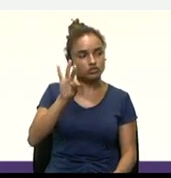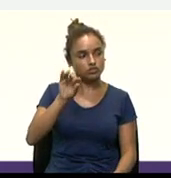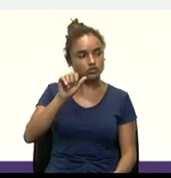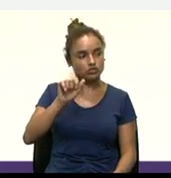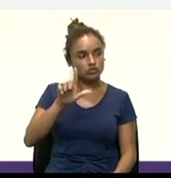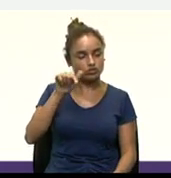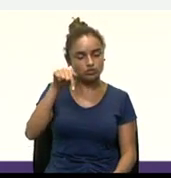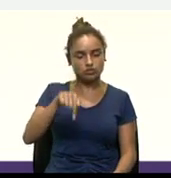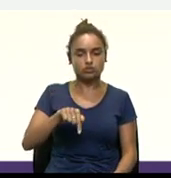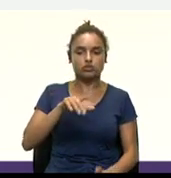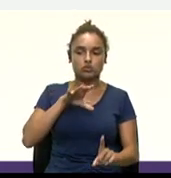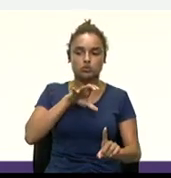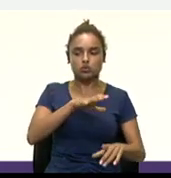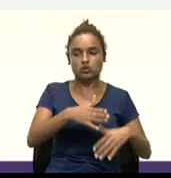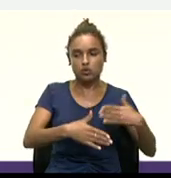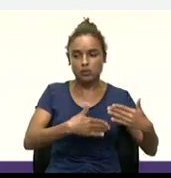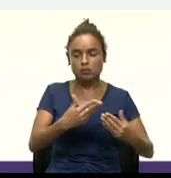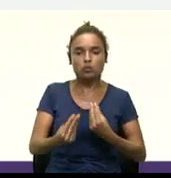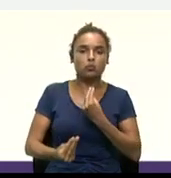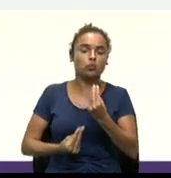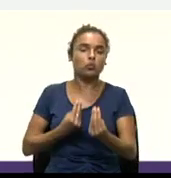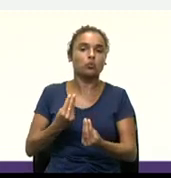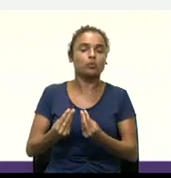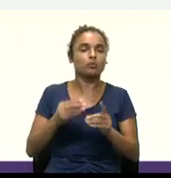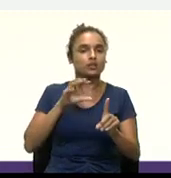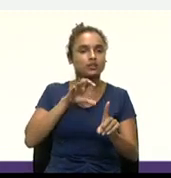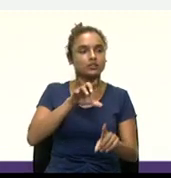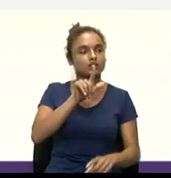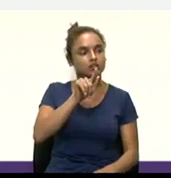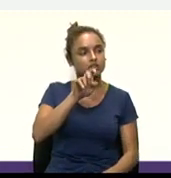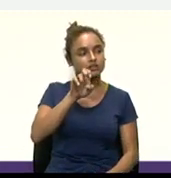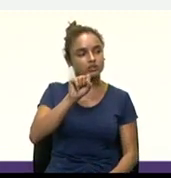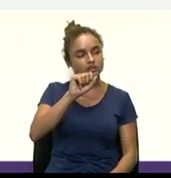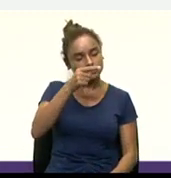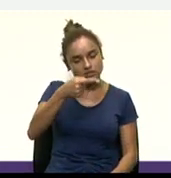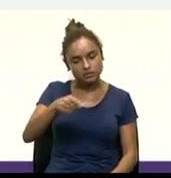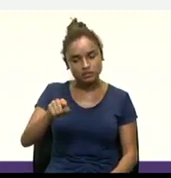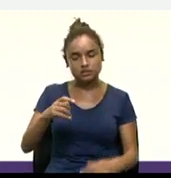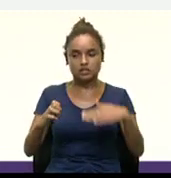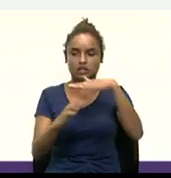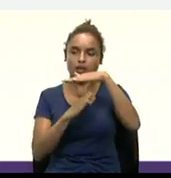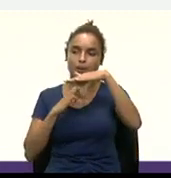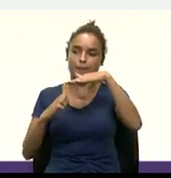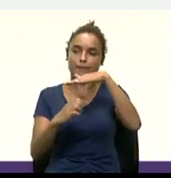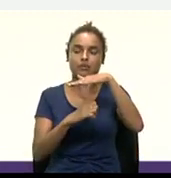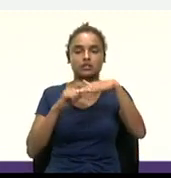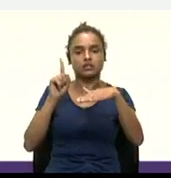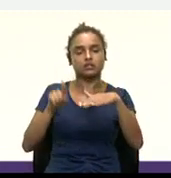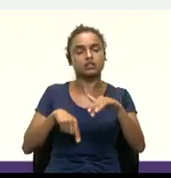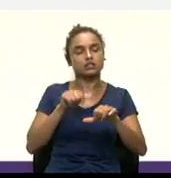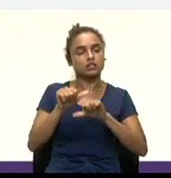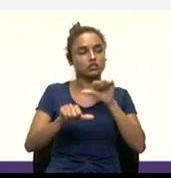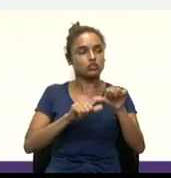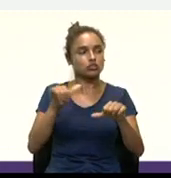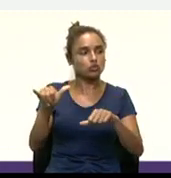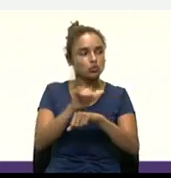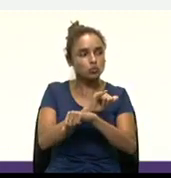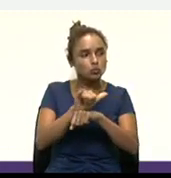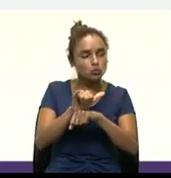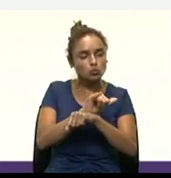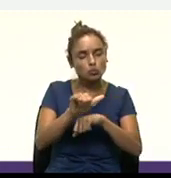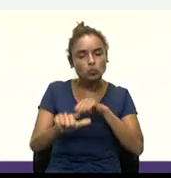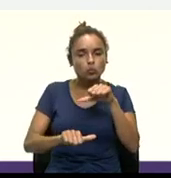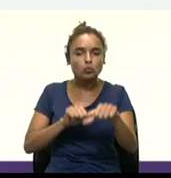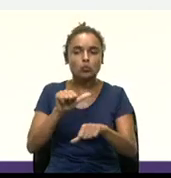além de afetar a maneira de fazer a gestão das empresas, a estratégia de transformação digital